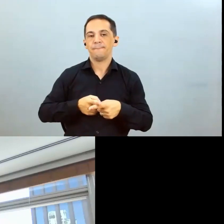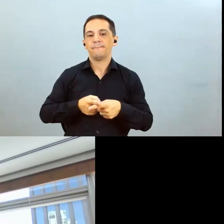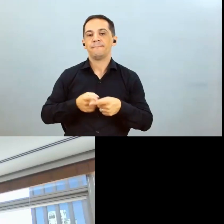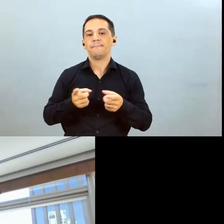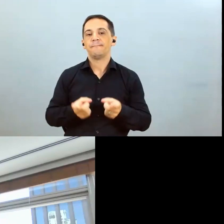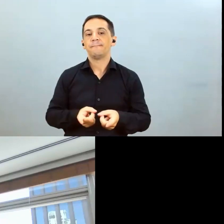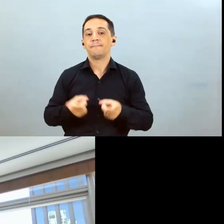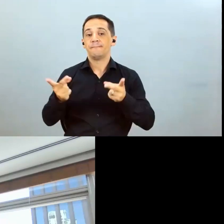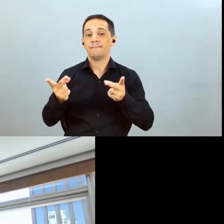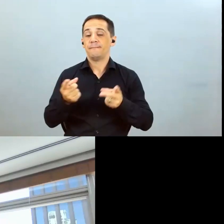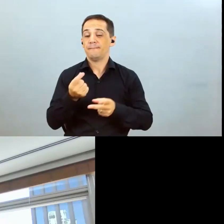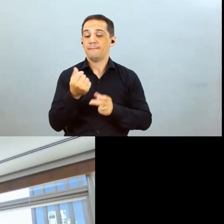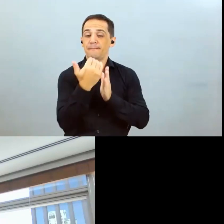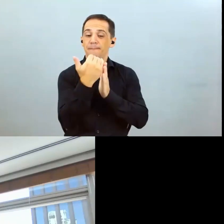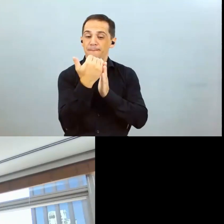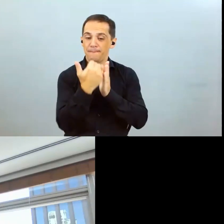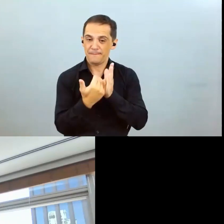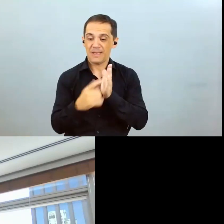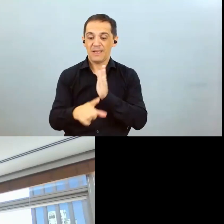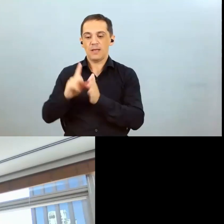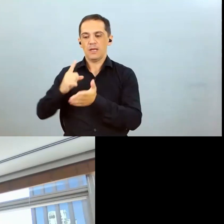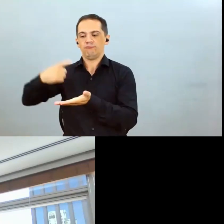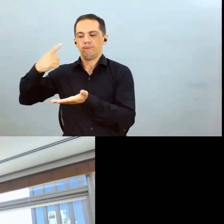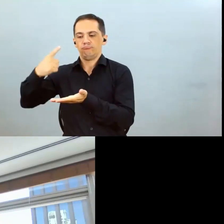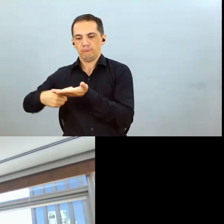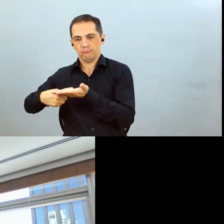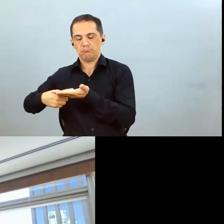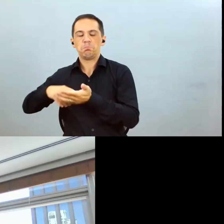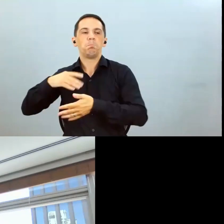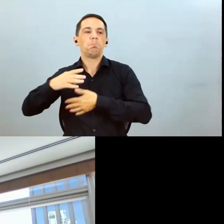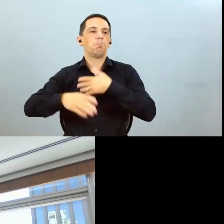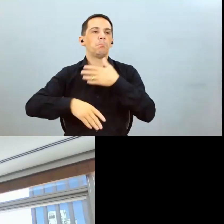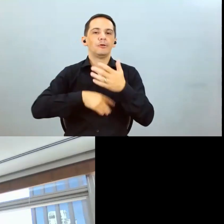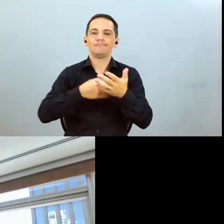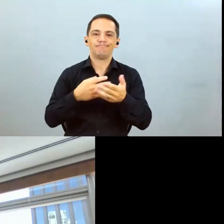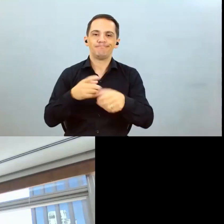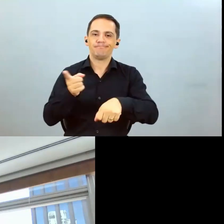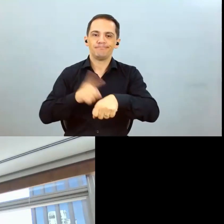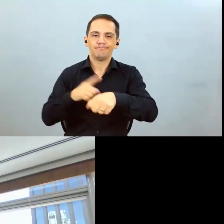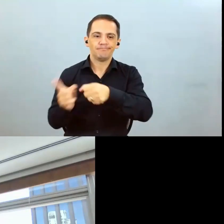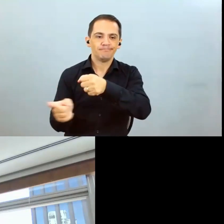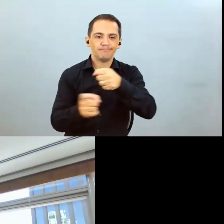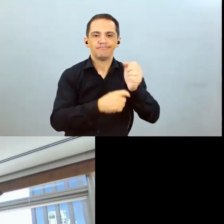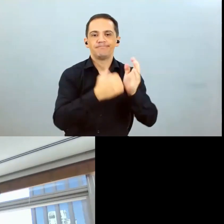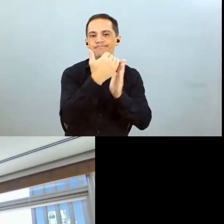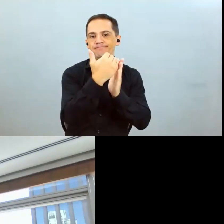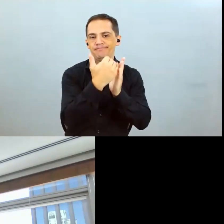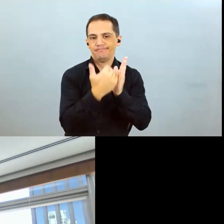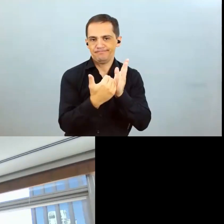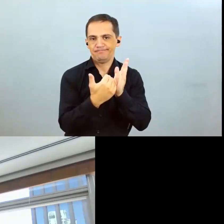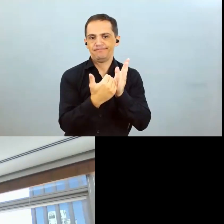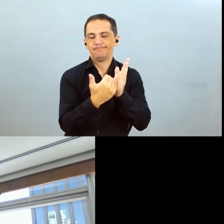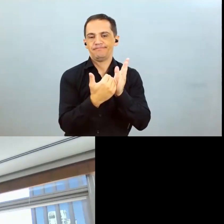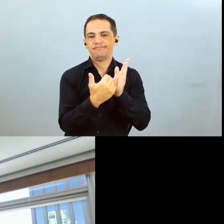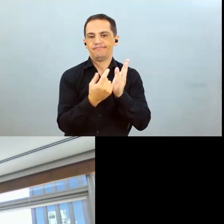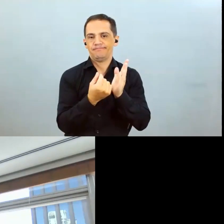um preço menor do que aquele que não tinha marcado o ativo biológico na época da colheita lá o ano passado e o ajuste